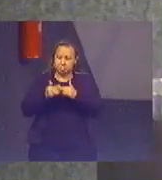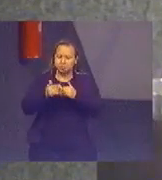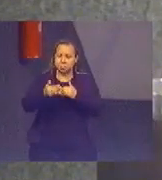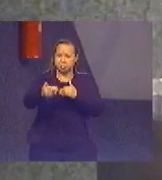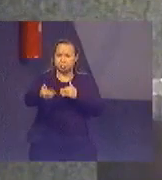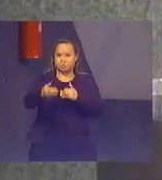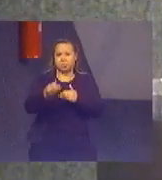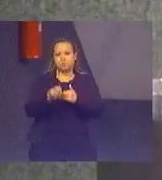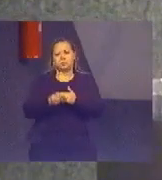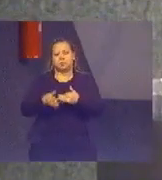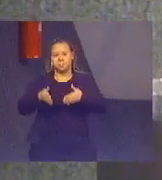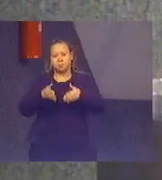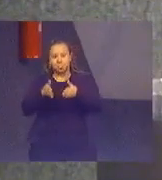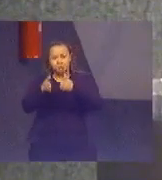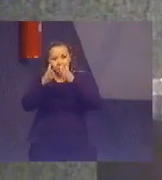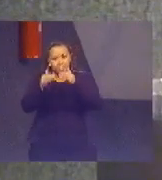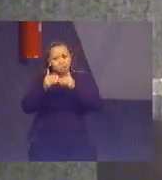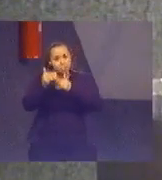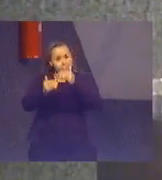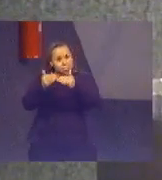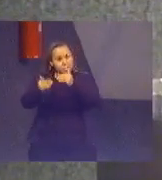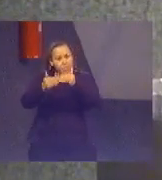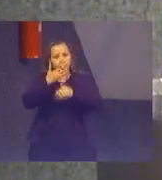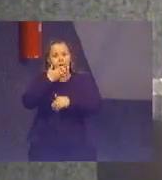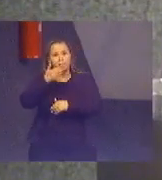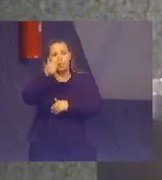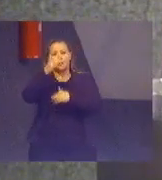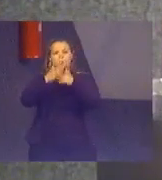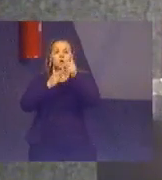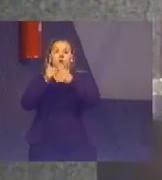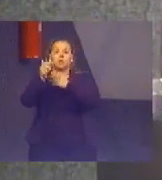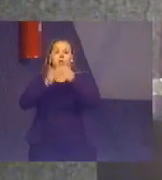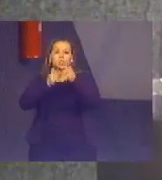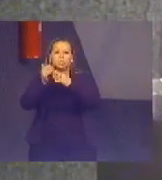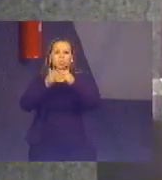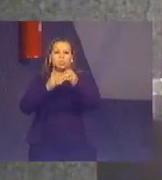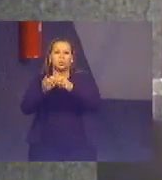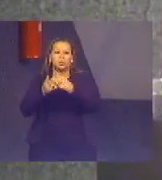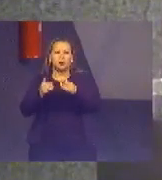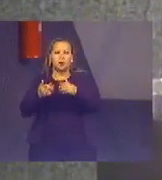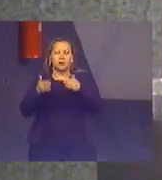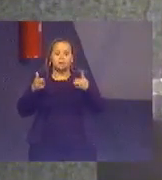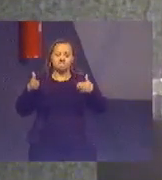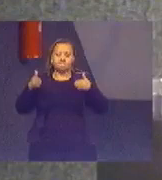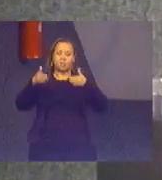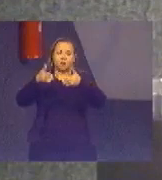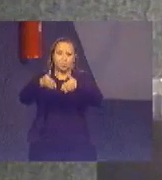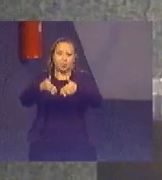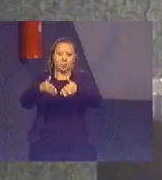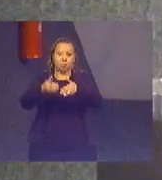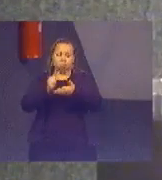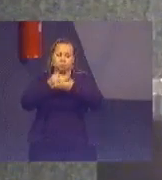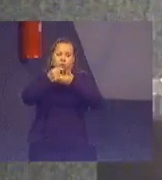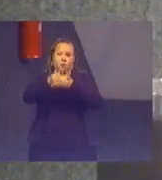pode evoluir para uma atuação mais concentrada e mais colaborativa.